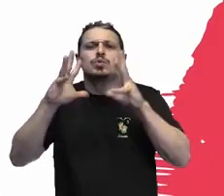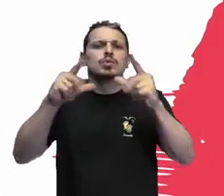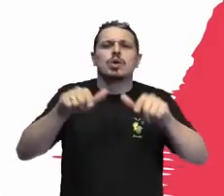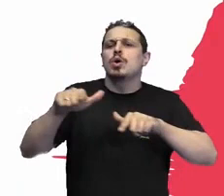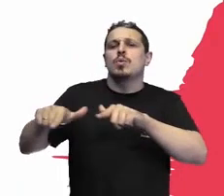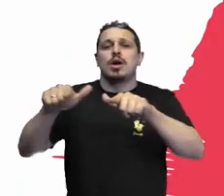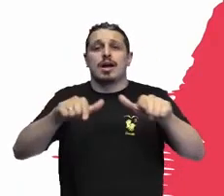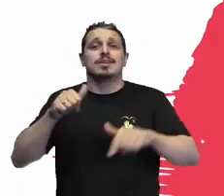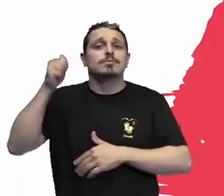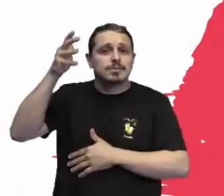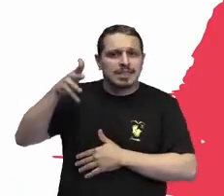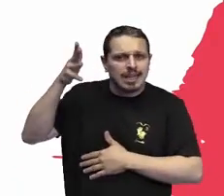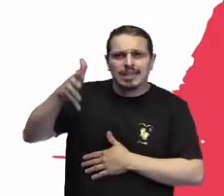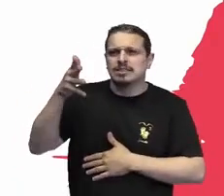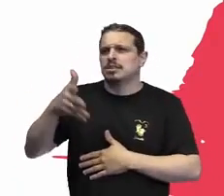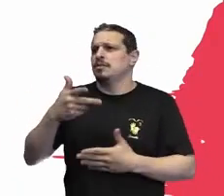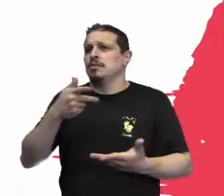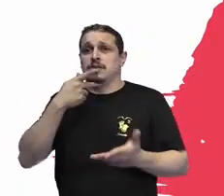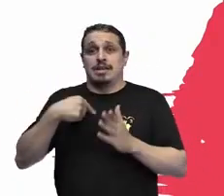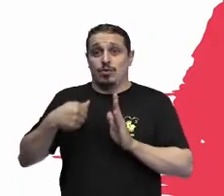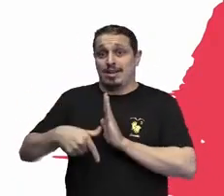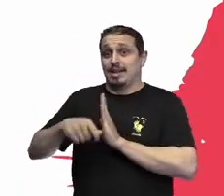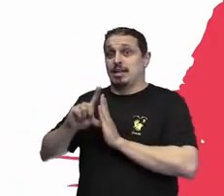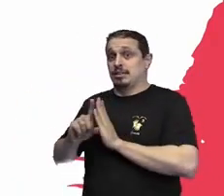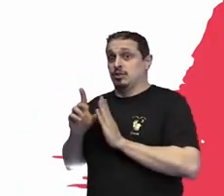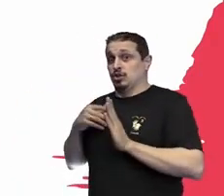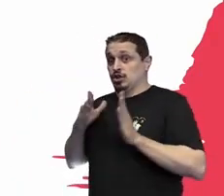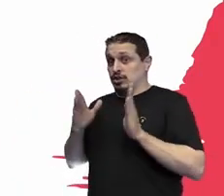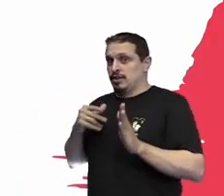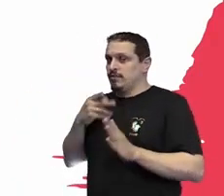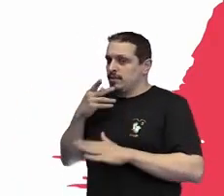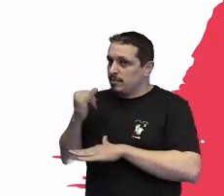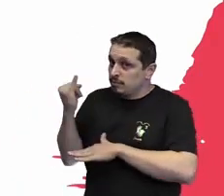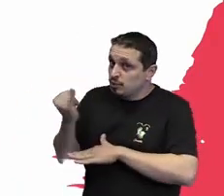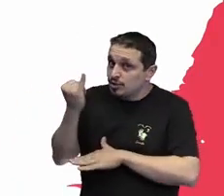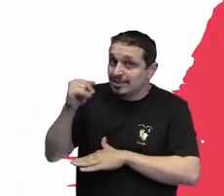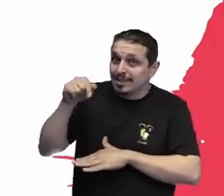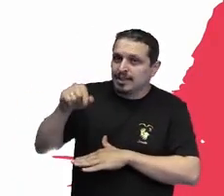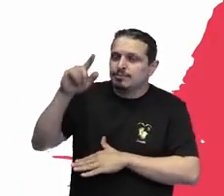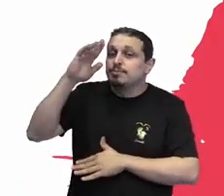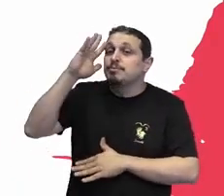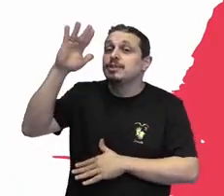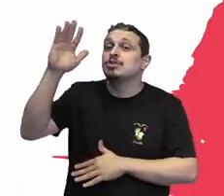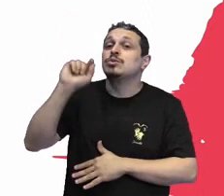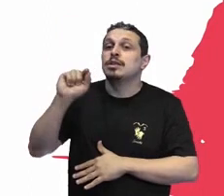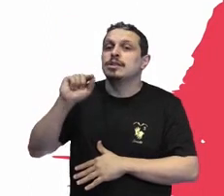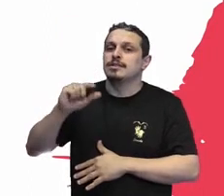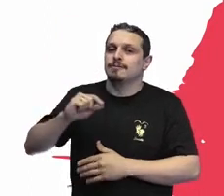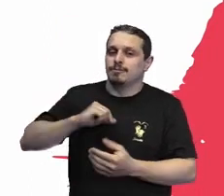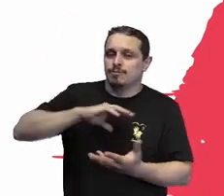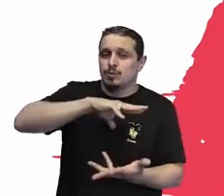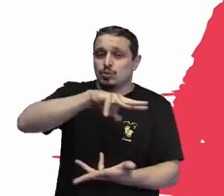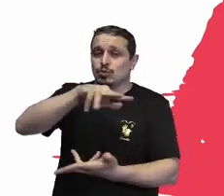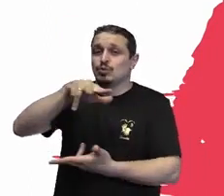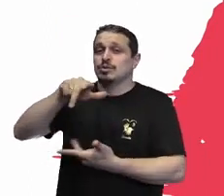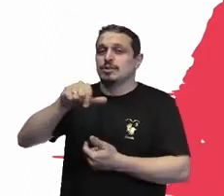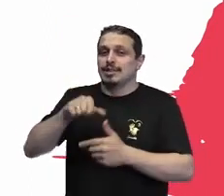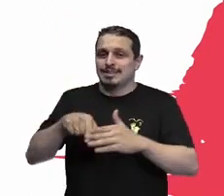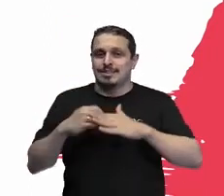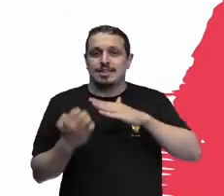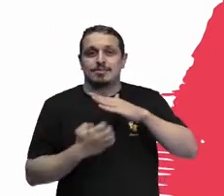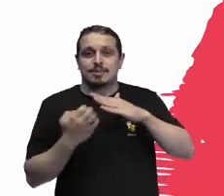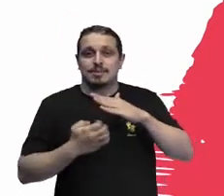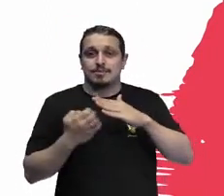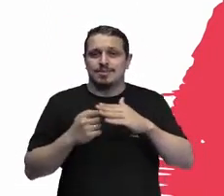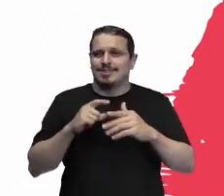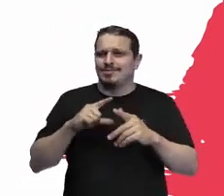vieram antes de mim já trouxeram essa importante reflexão e no mundo organizacional isso não é diferente. Afinal de